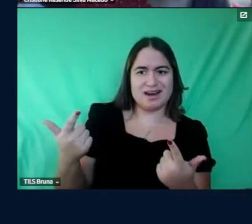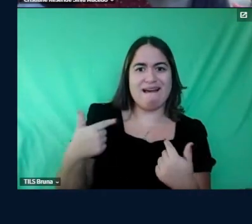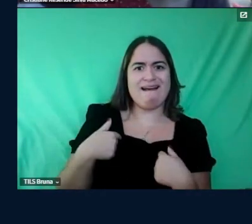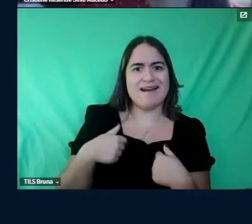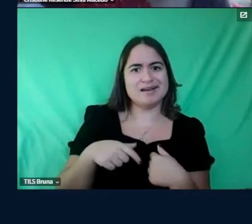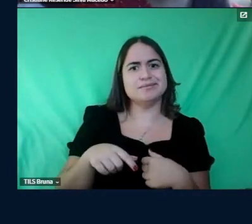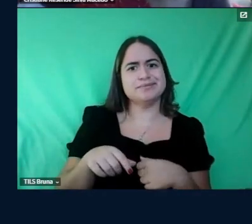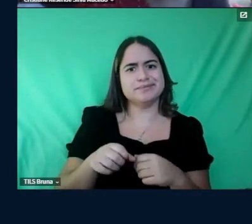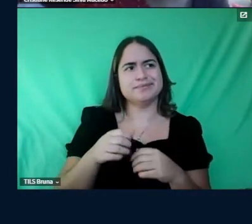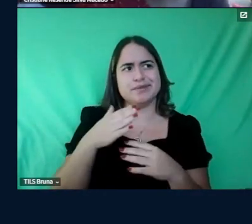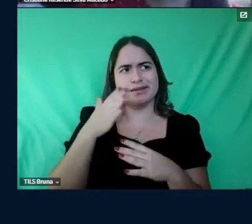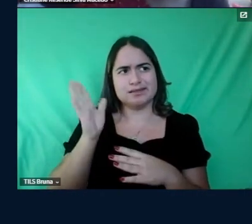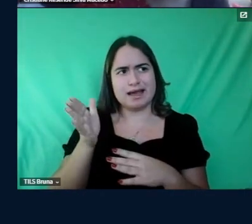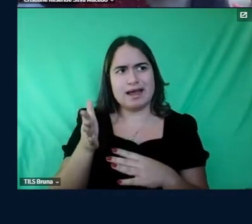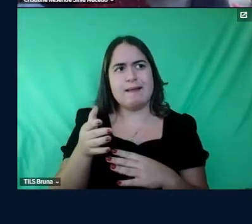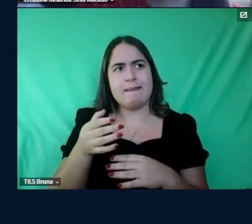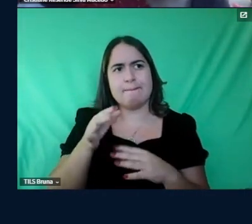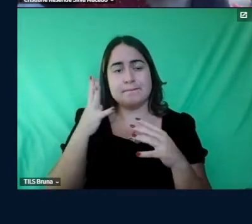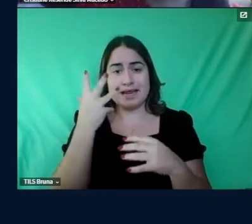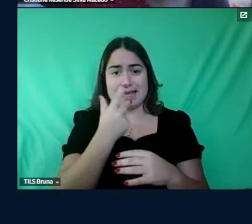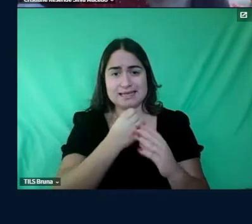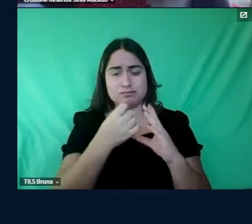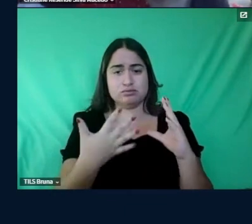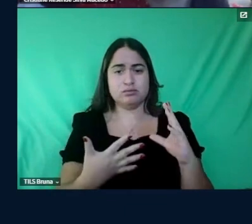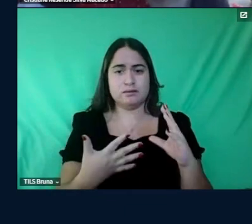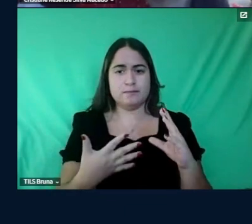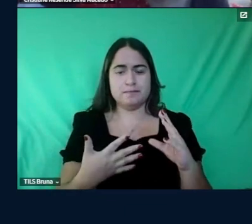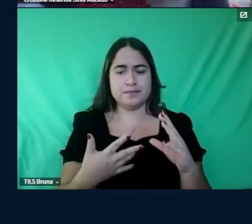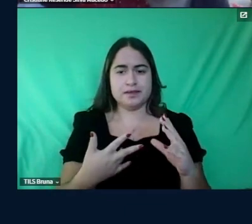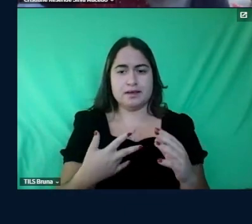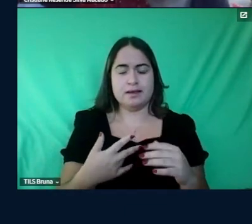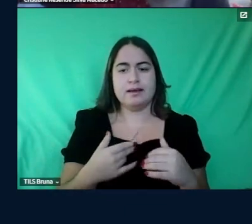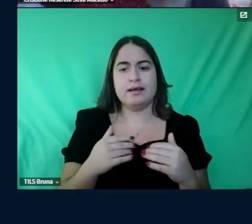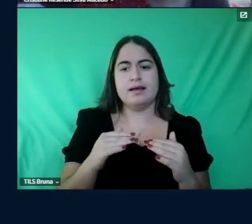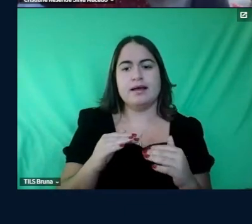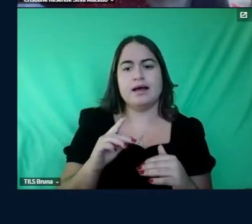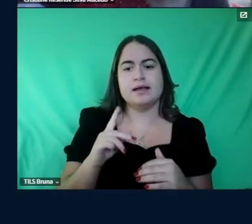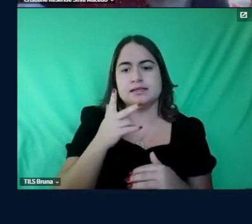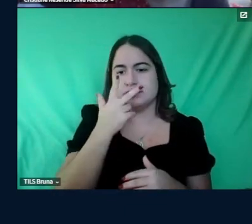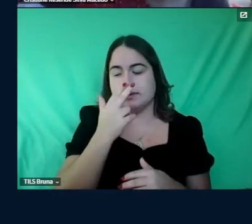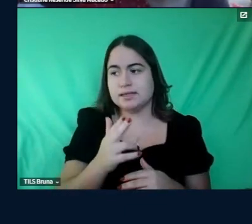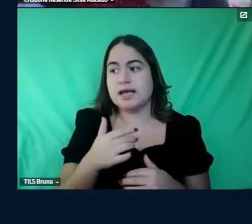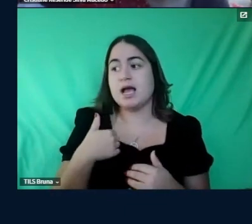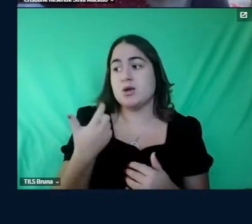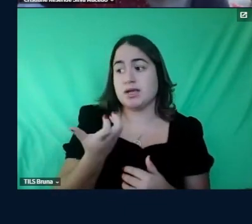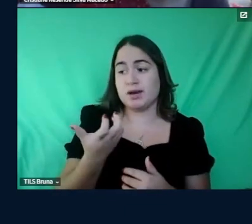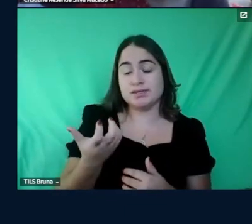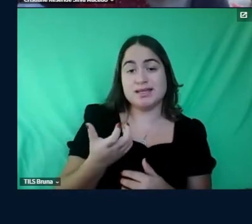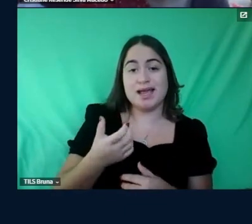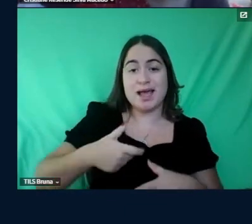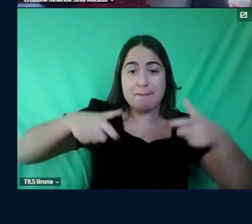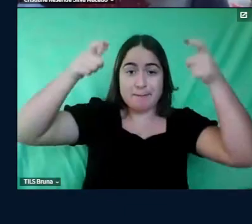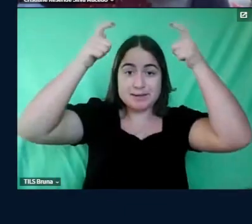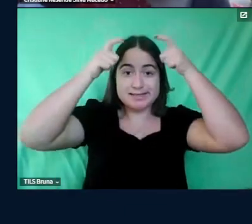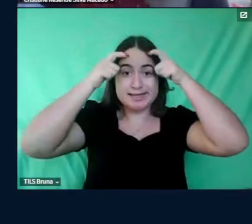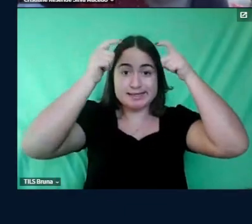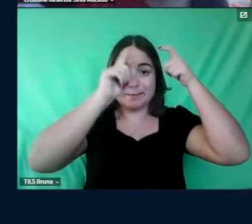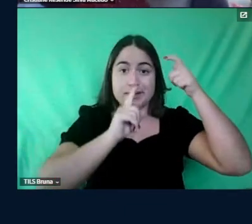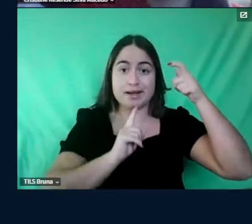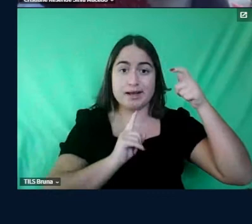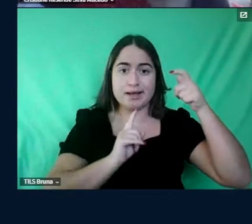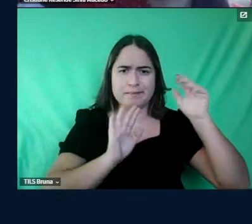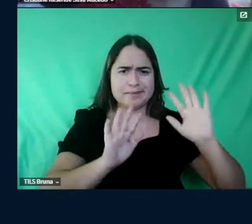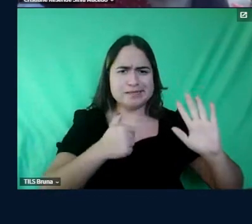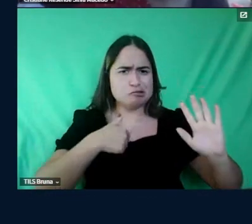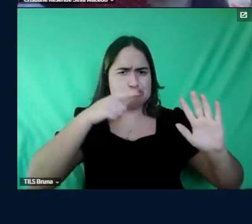que aparece embora deve ser no nosso país mas não é então eu quero ser a princesa loira mas eu não sou loira né